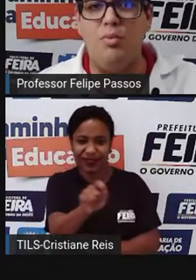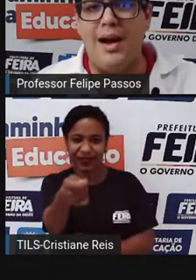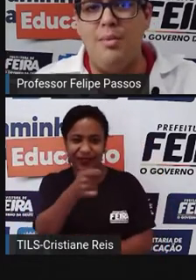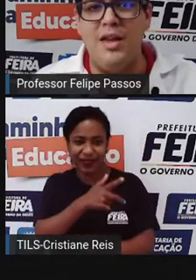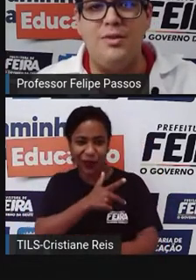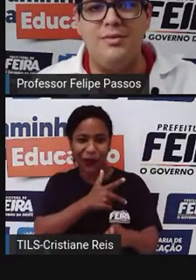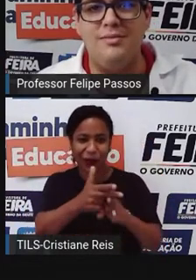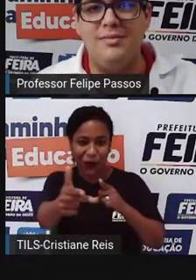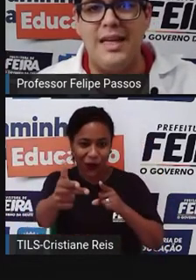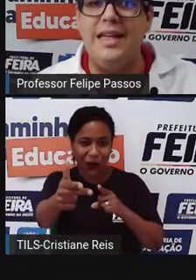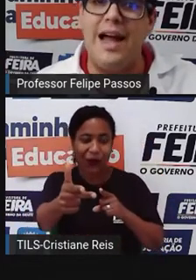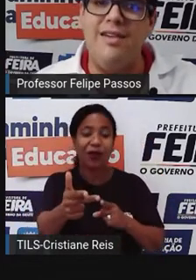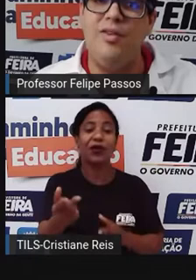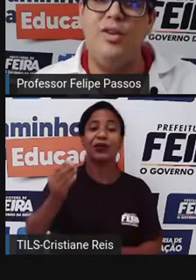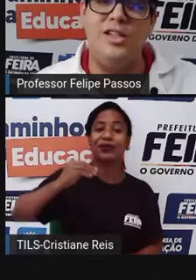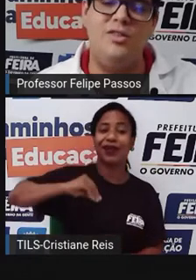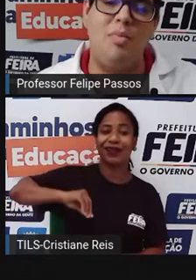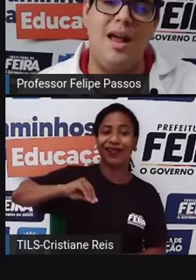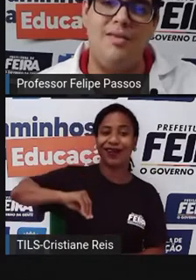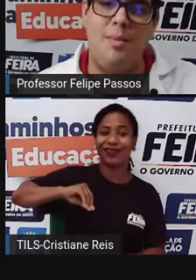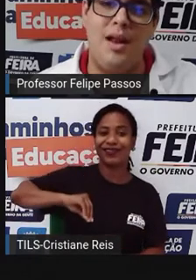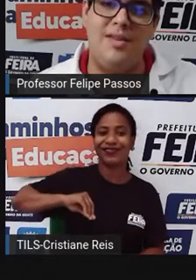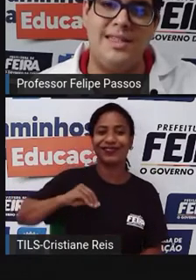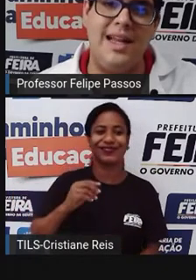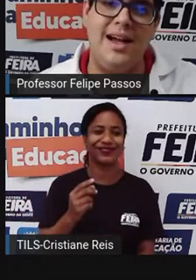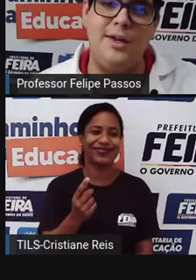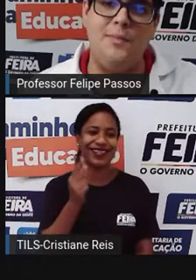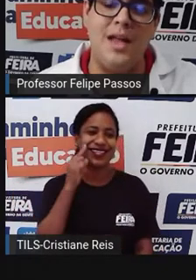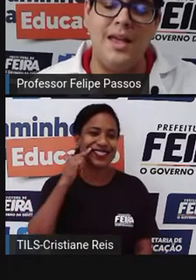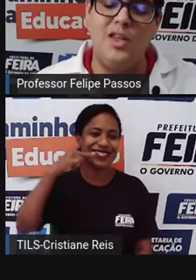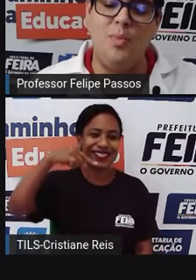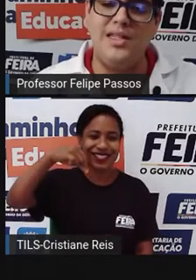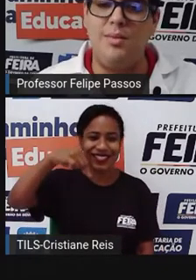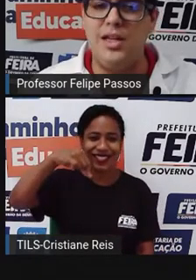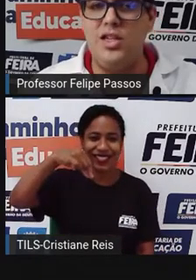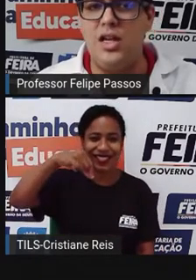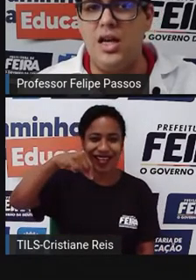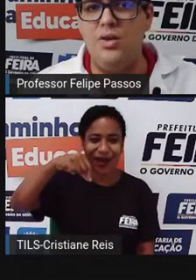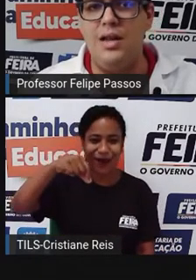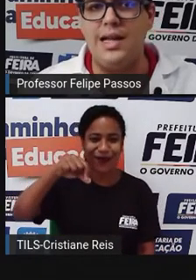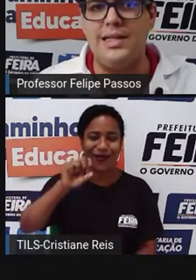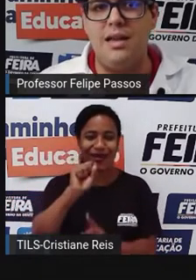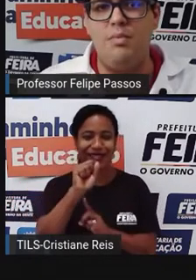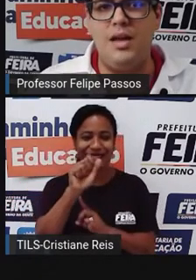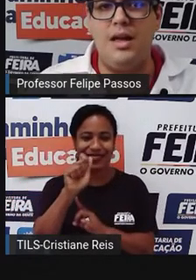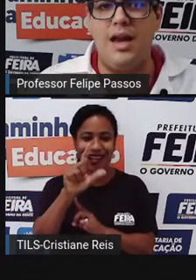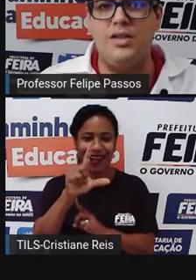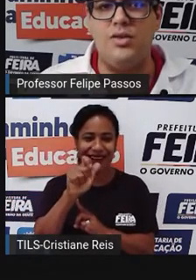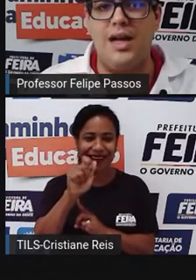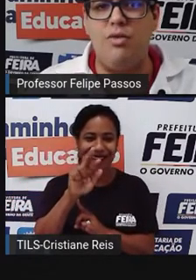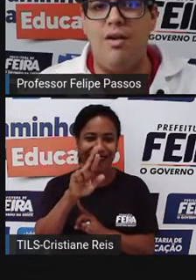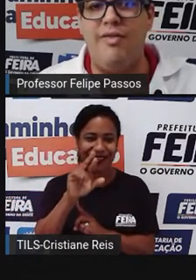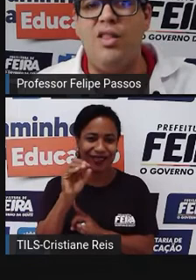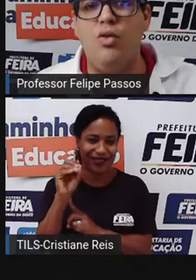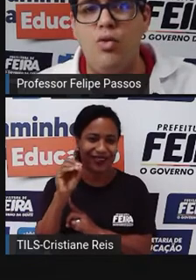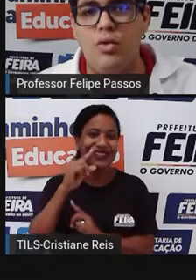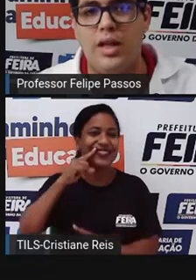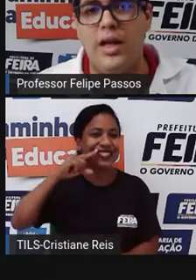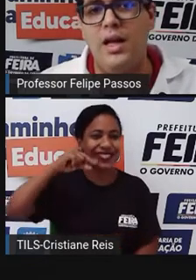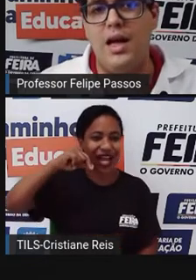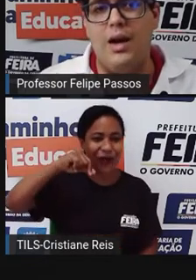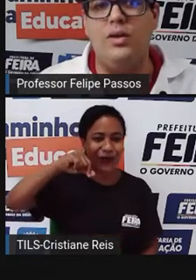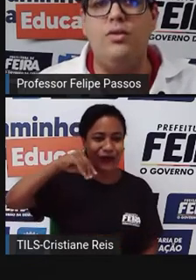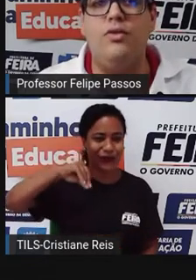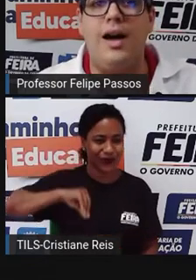pagamento. E daí vem a origem da palavra salário. Então perceba que dinheiro, ele está sempre relacionado a valor,